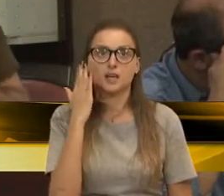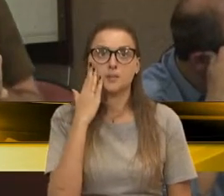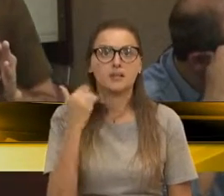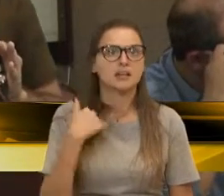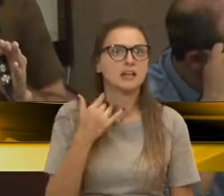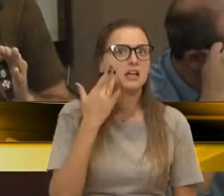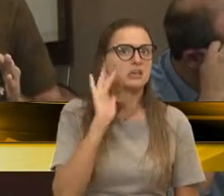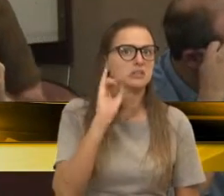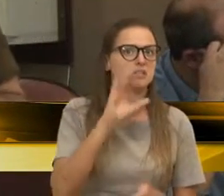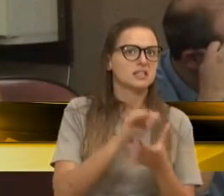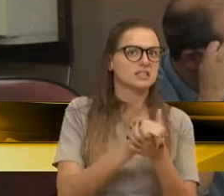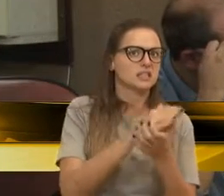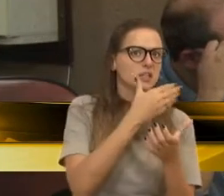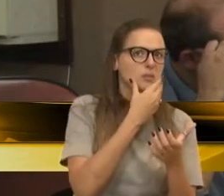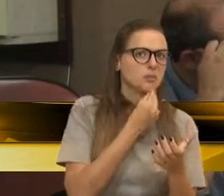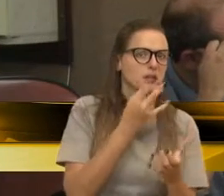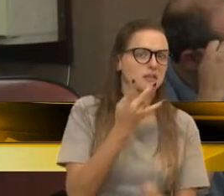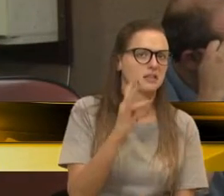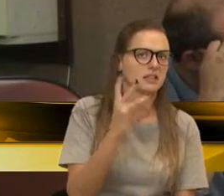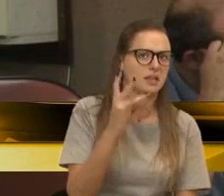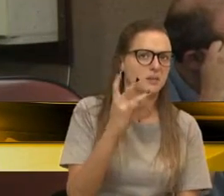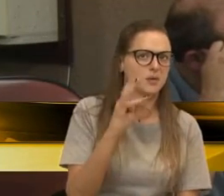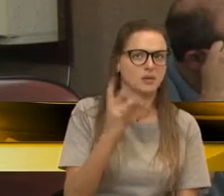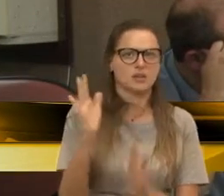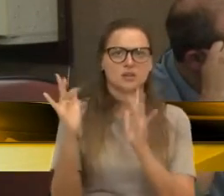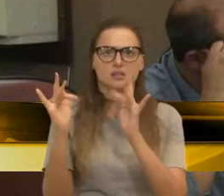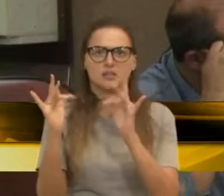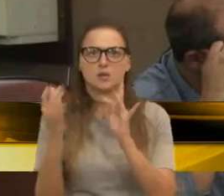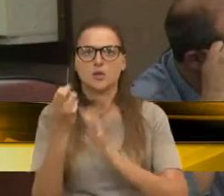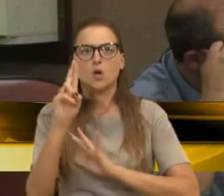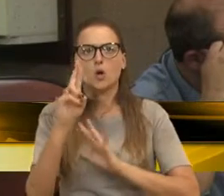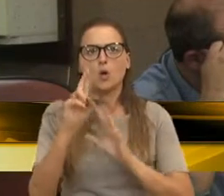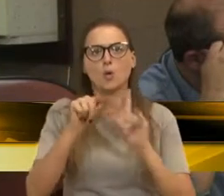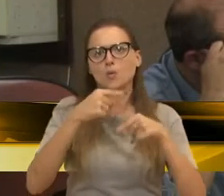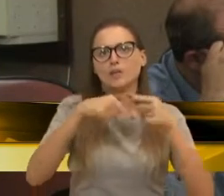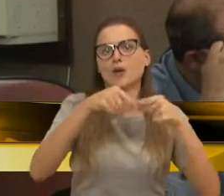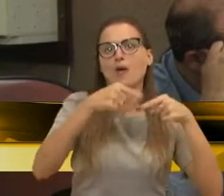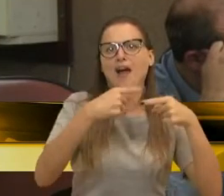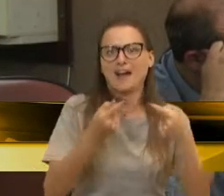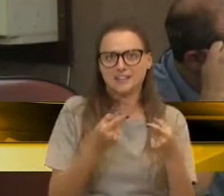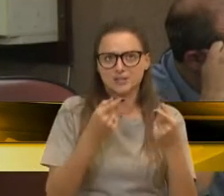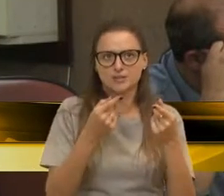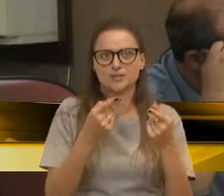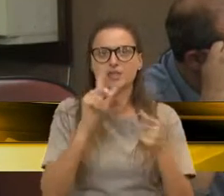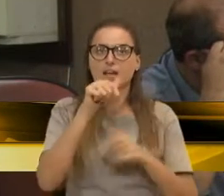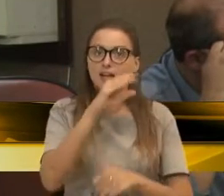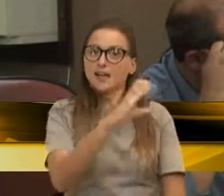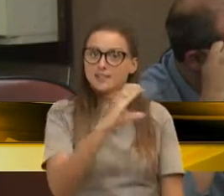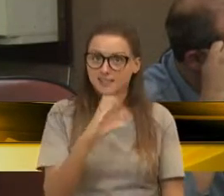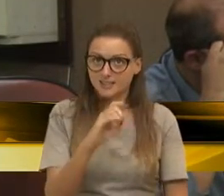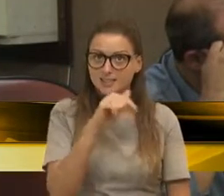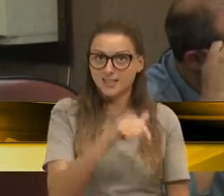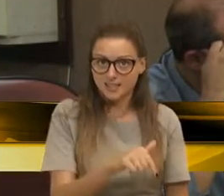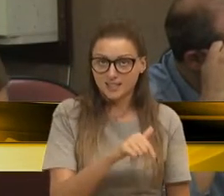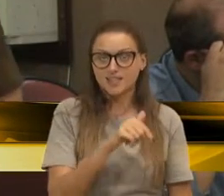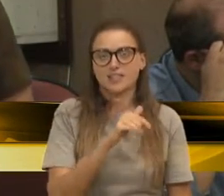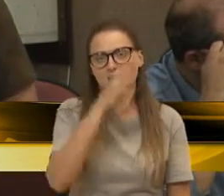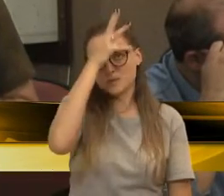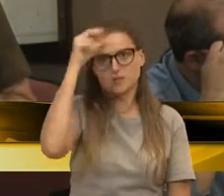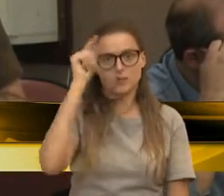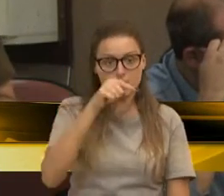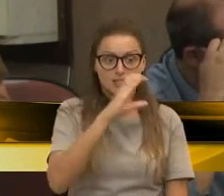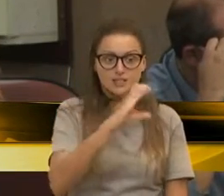sei se é noivo, se é namorado ou se tem algum rolo, mas é CC do município. É CC do